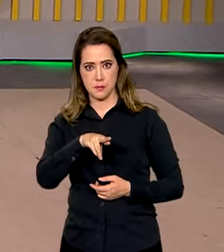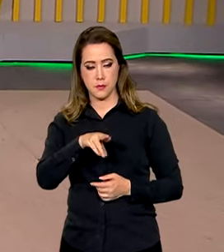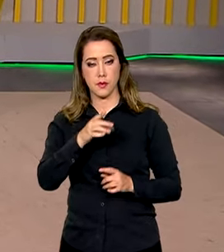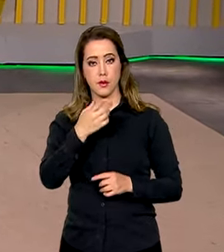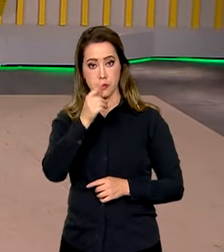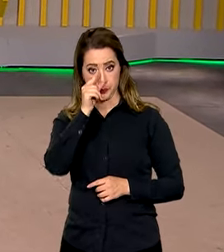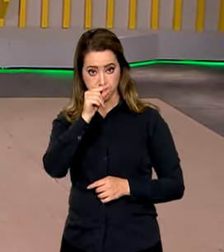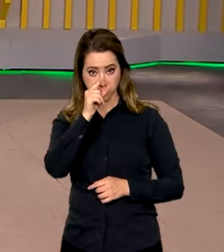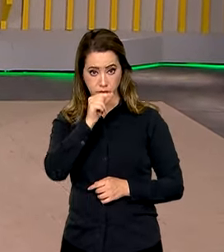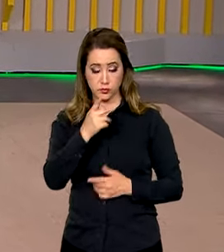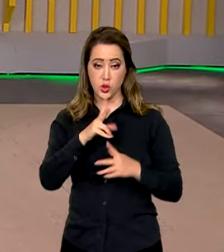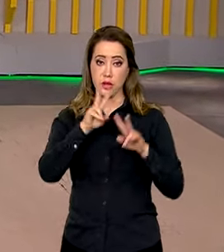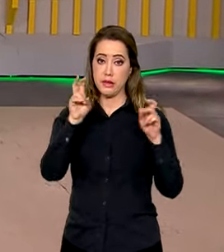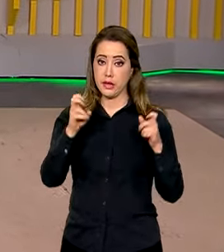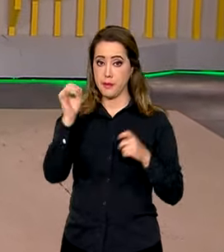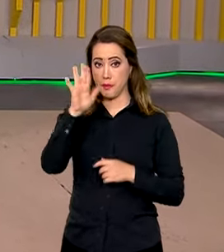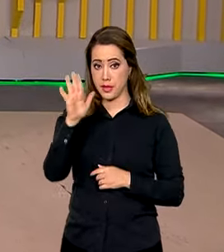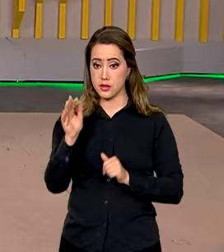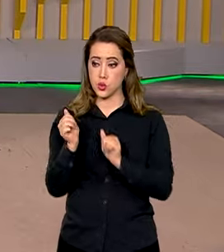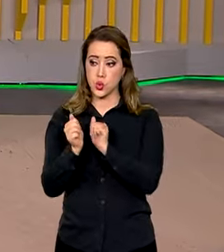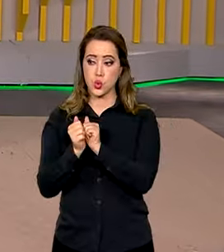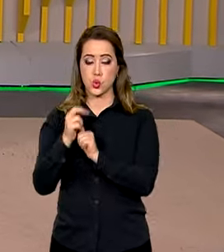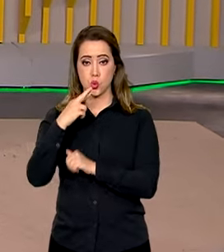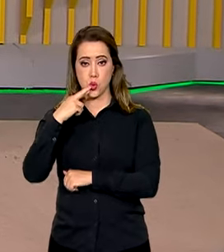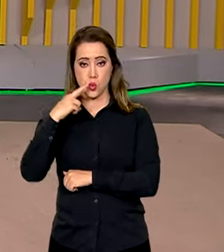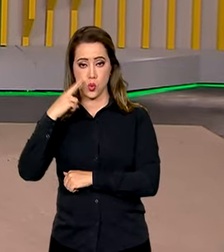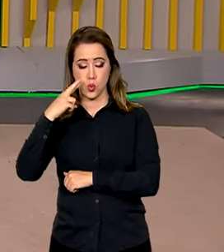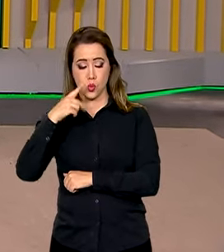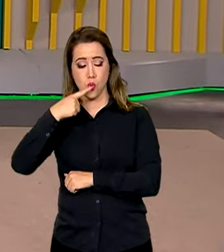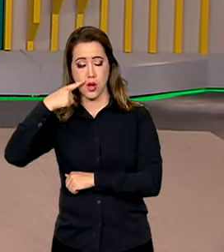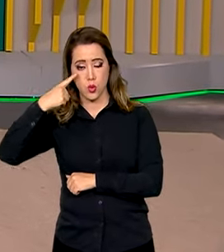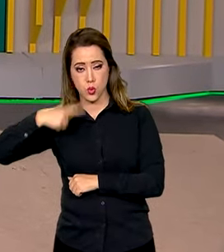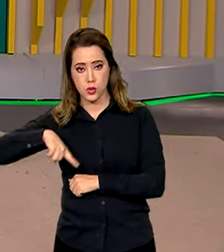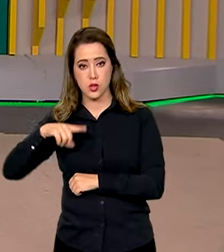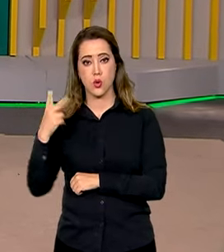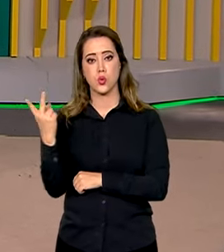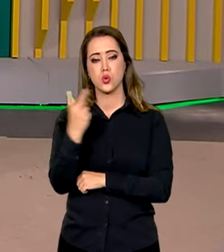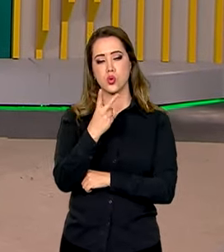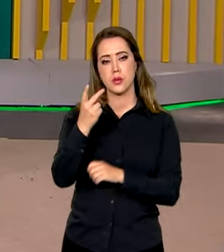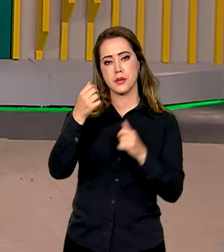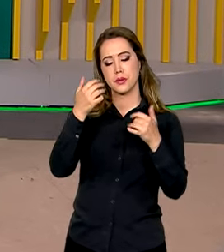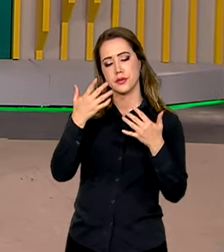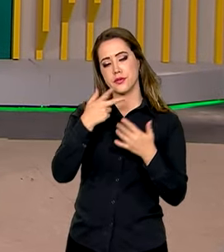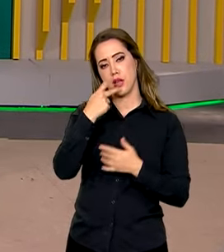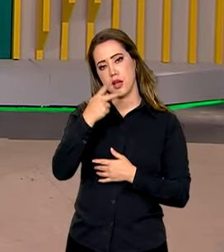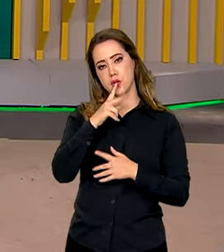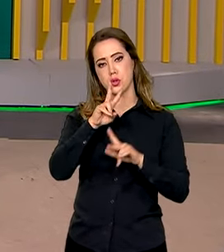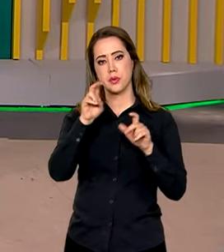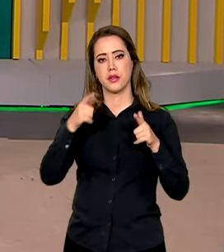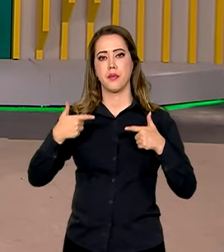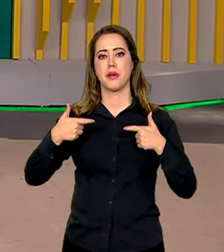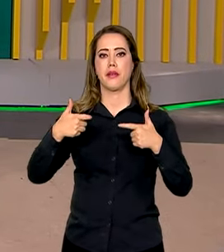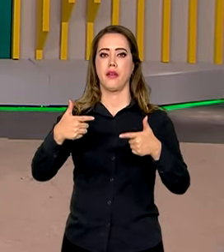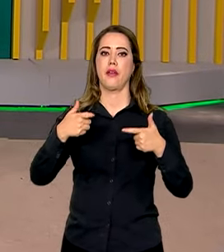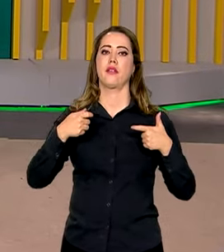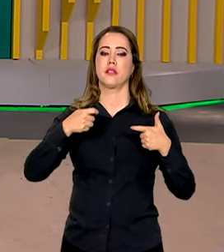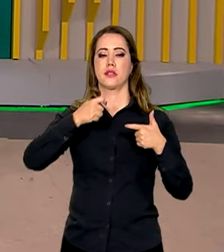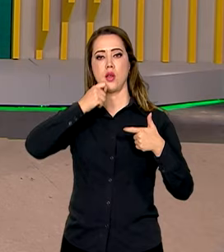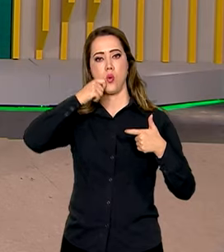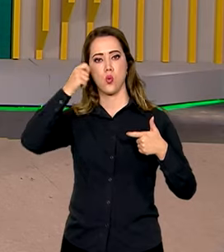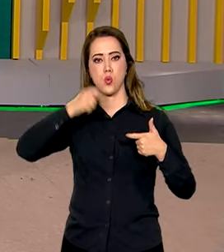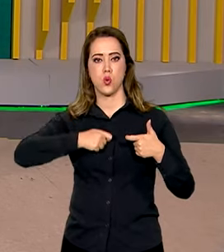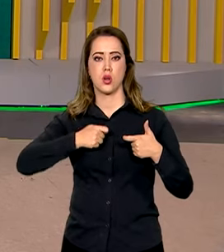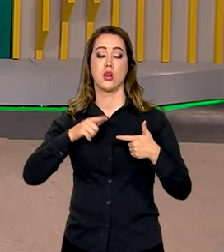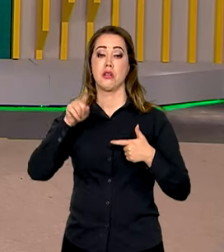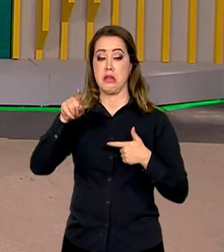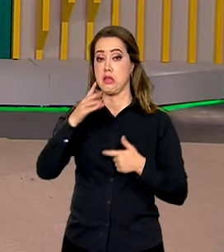envolvem o Brasil e a Federação Russa, os dois líderes falaram sobre a guerra da Ucrânia e o conflito entre Israel e o grupo